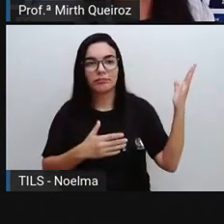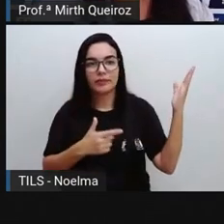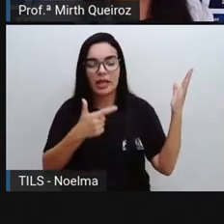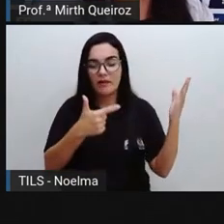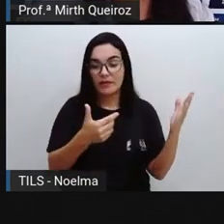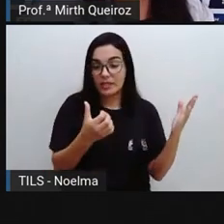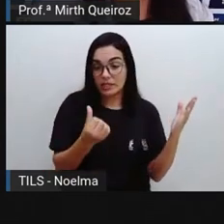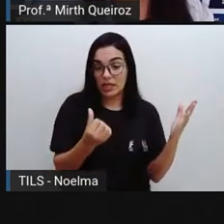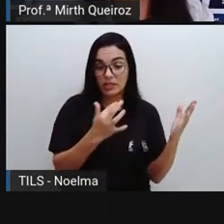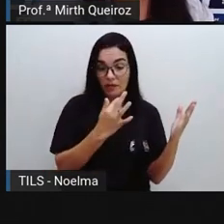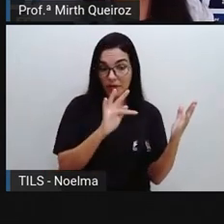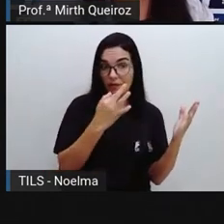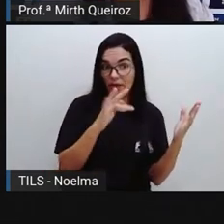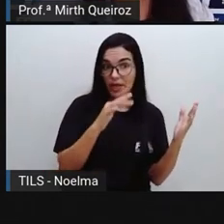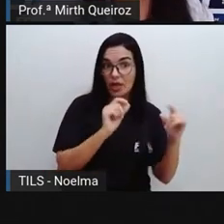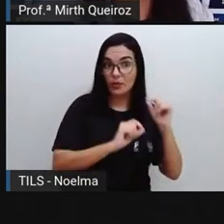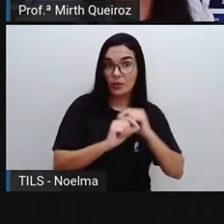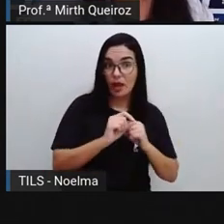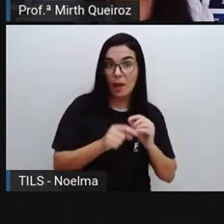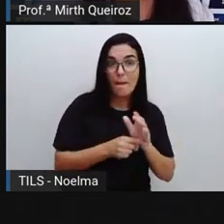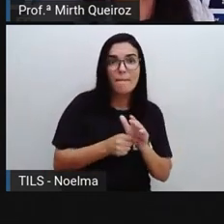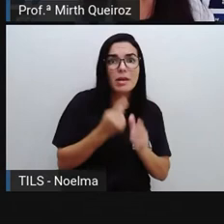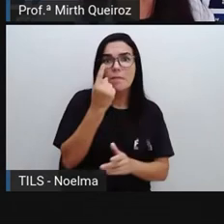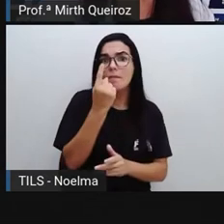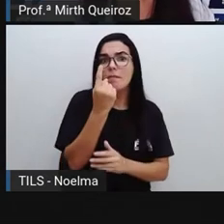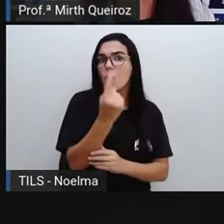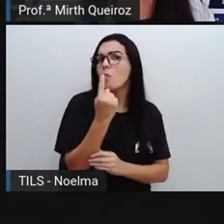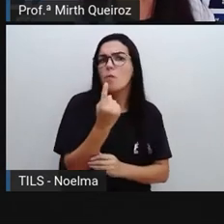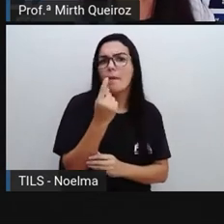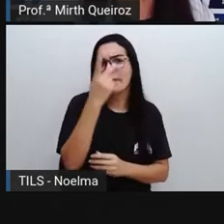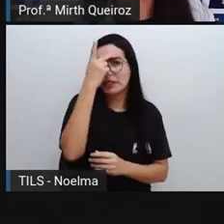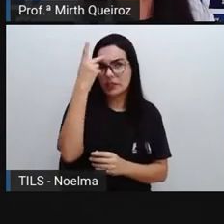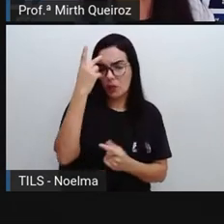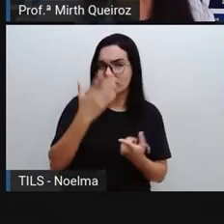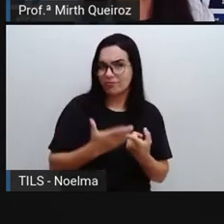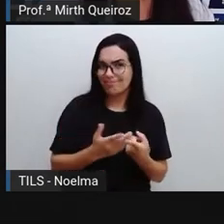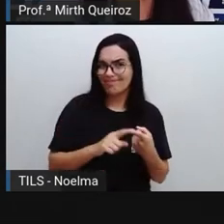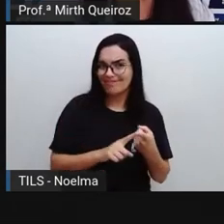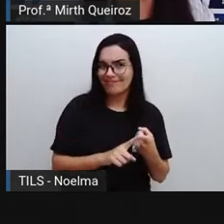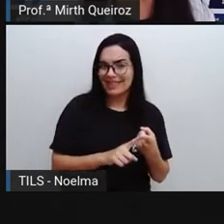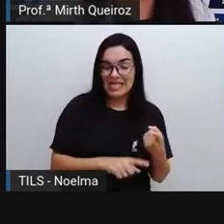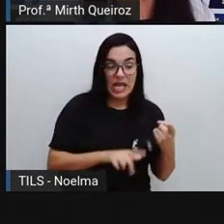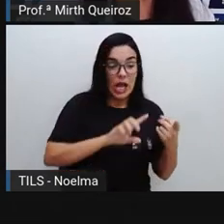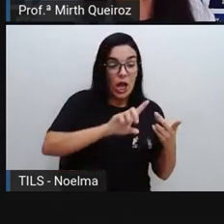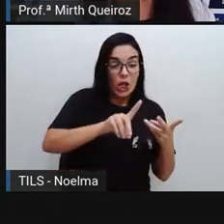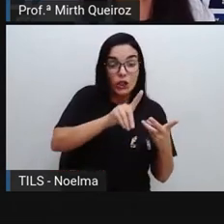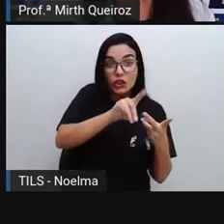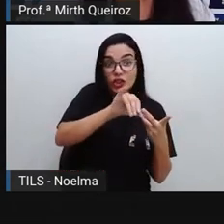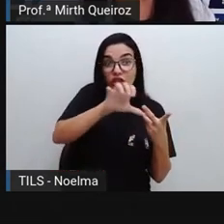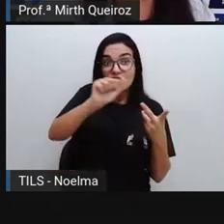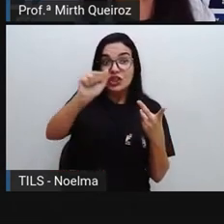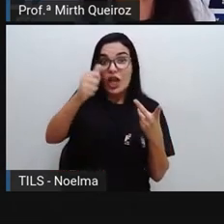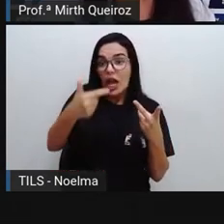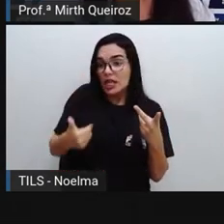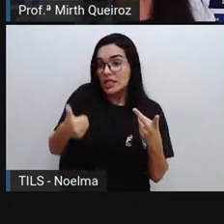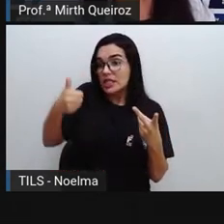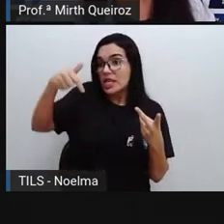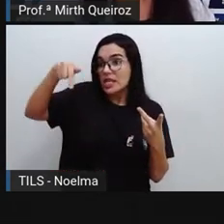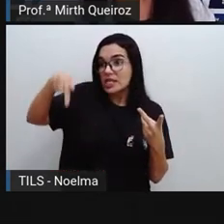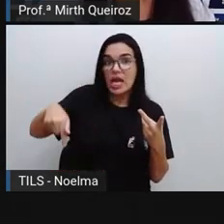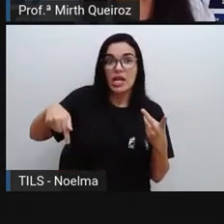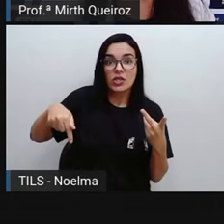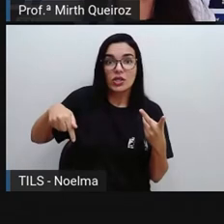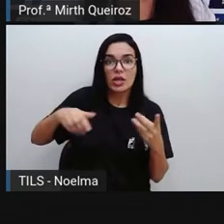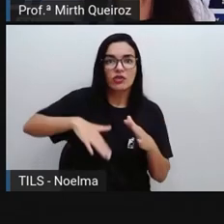26 de fevereiro foi quando teve o primeiro caso de covid-19 no Brasil. Aqui em Feira de